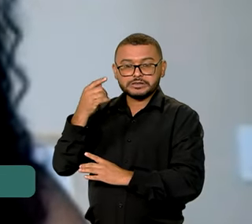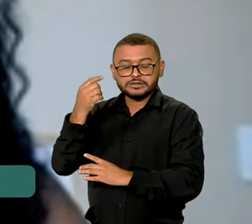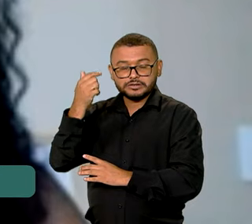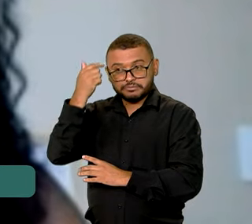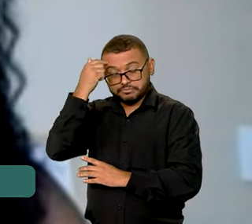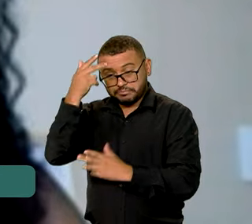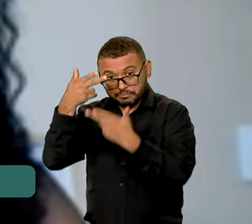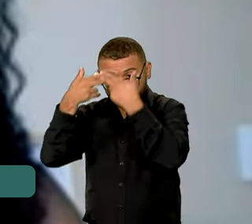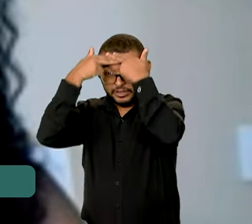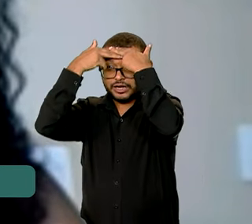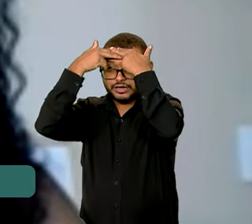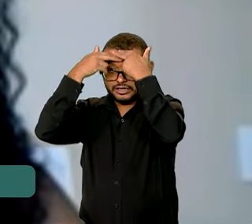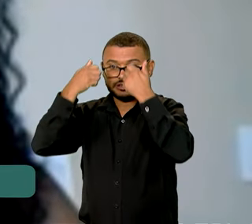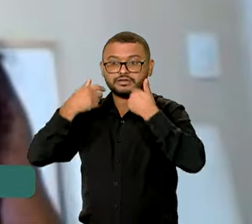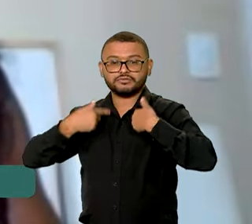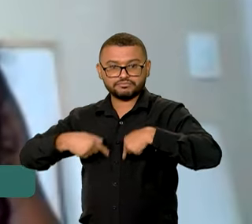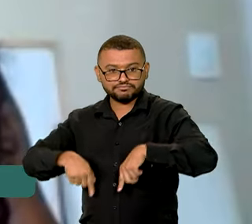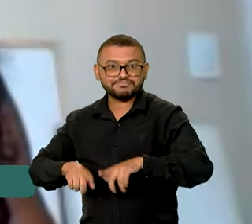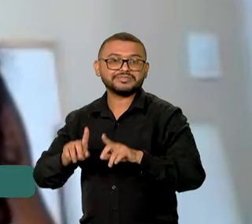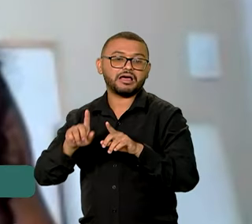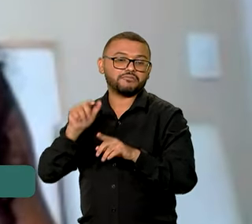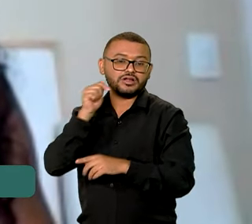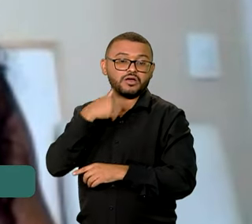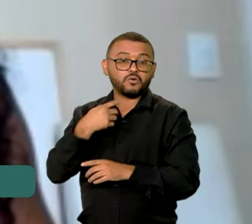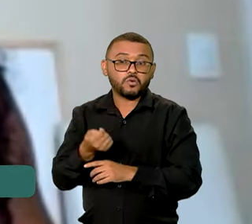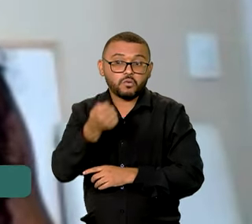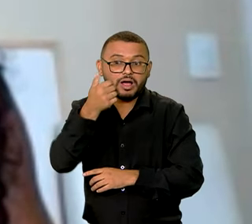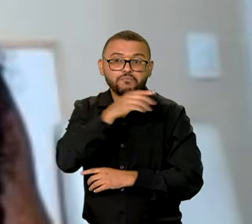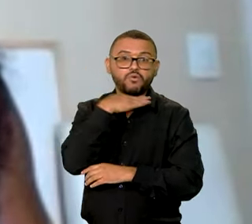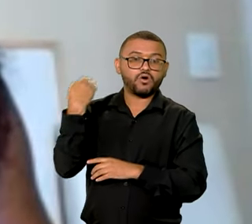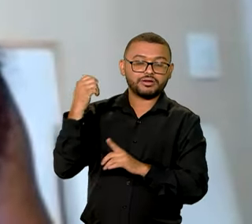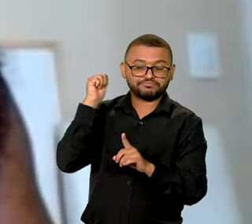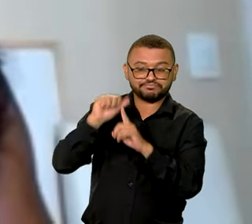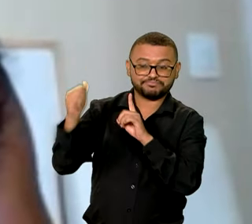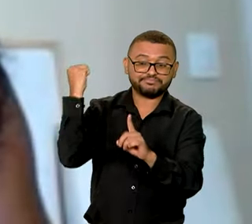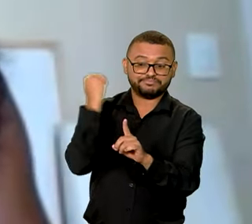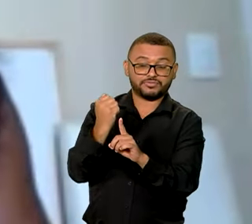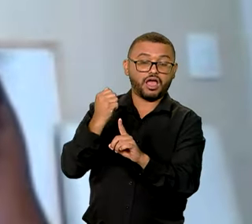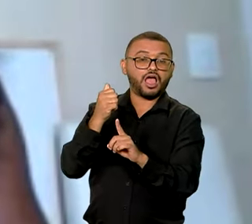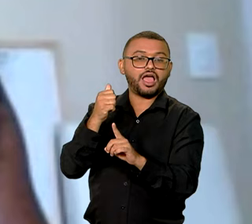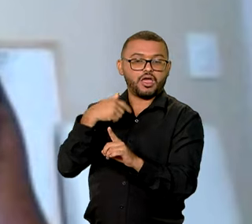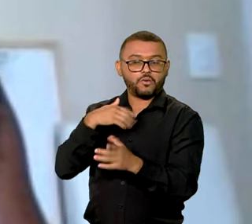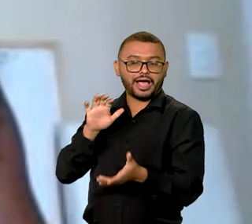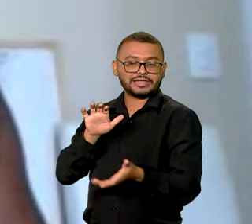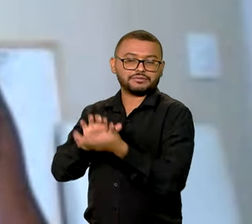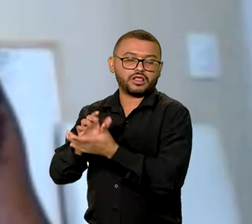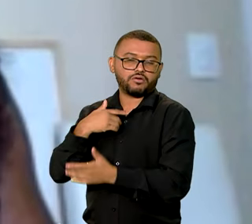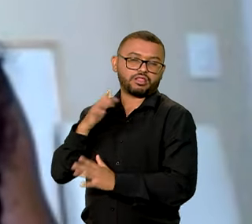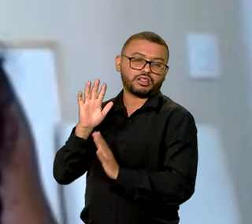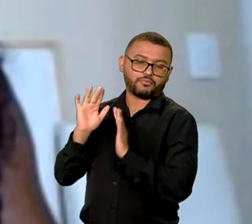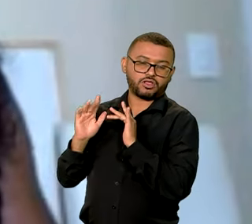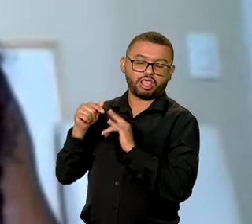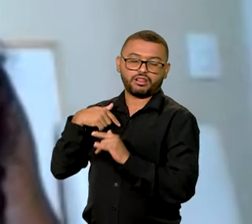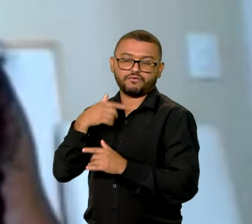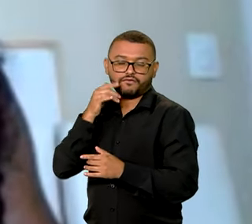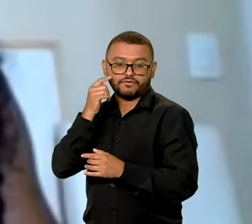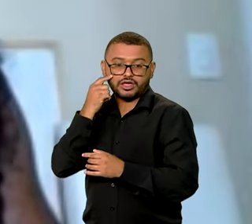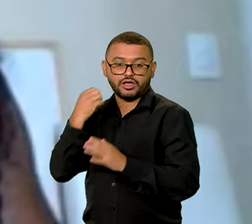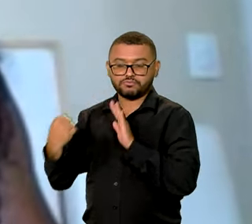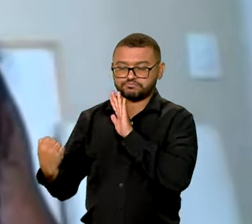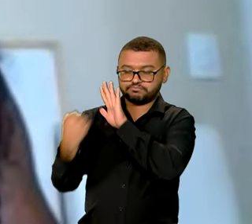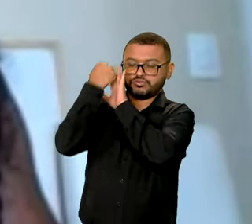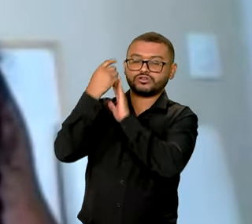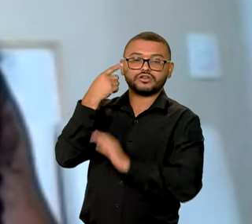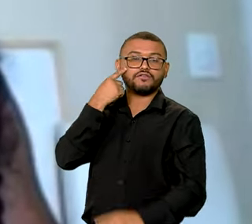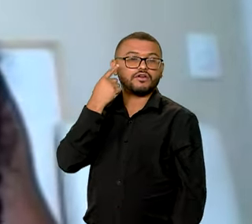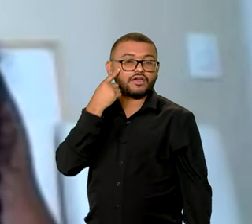afetaram não só a ela. Quase fui vítima de feminicídio em um relacionamento que eu tive. Esse olho direito meu,